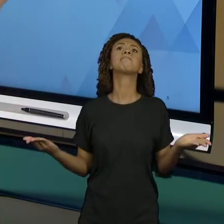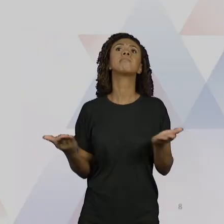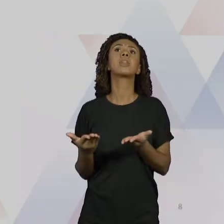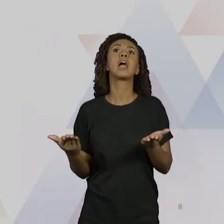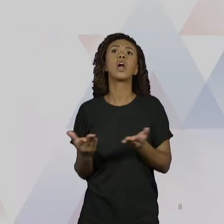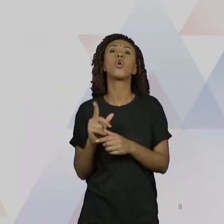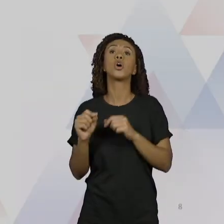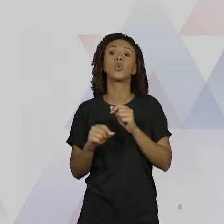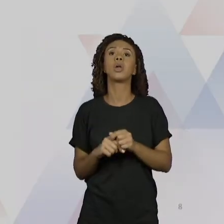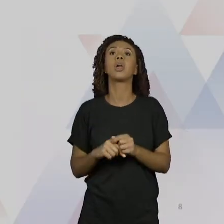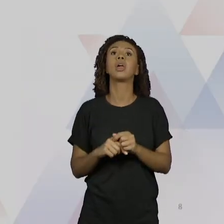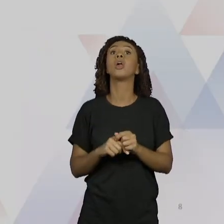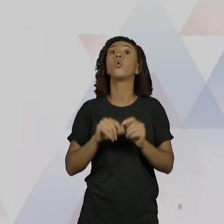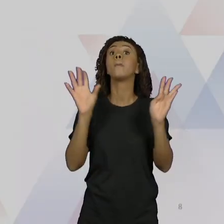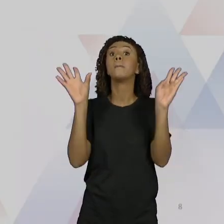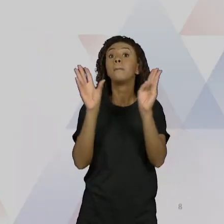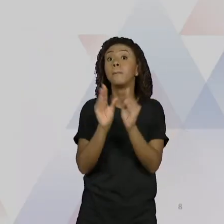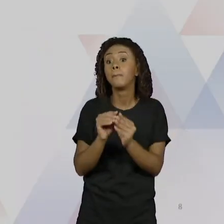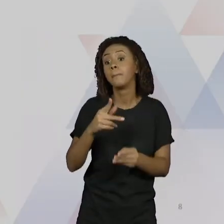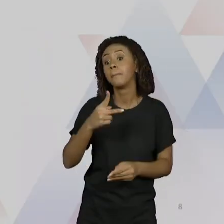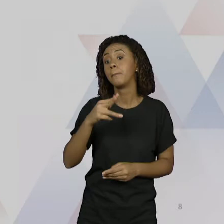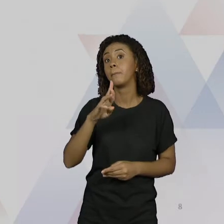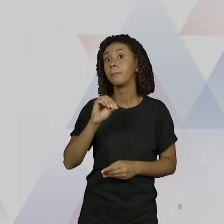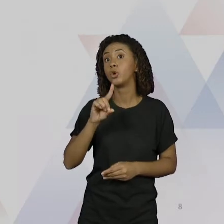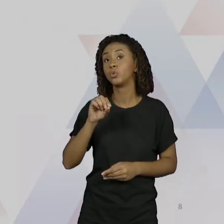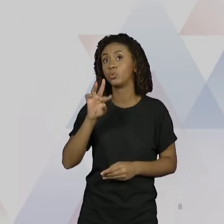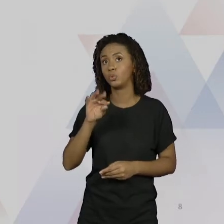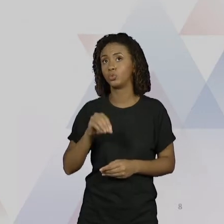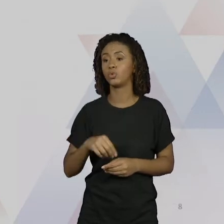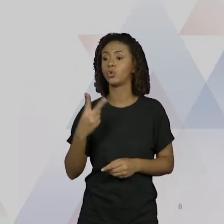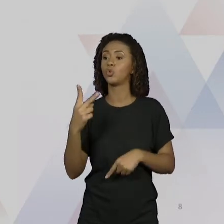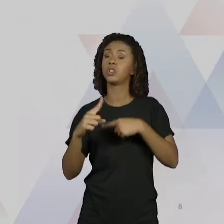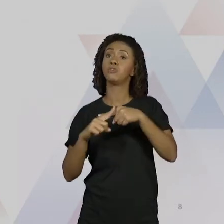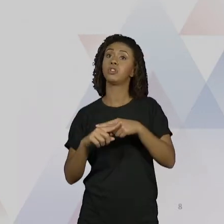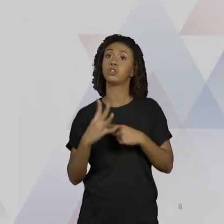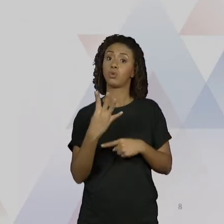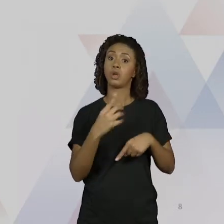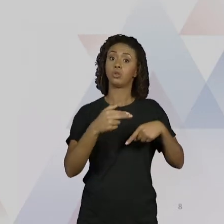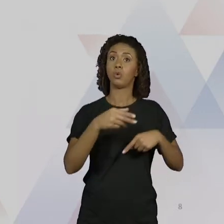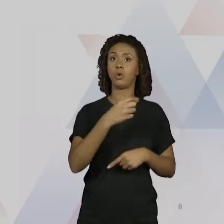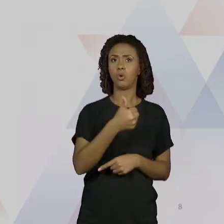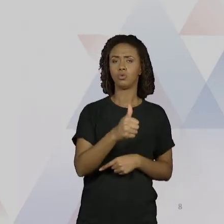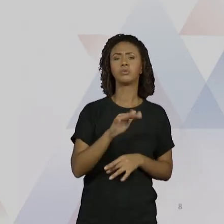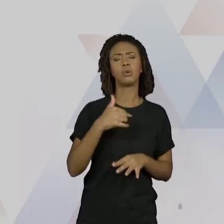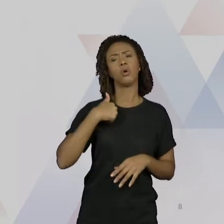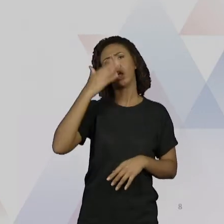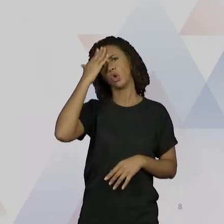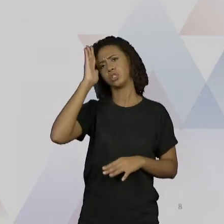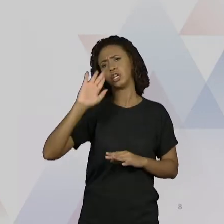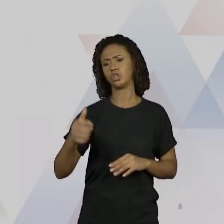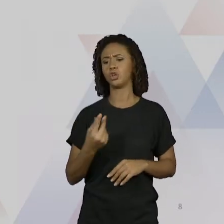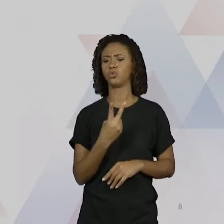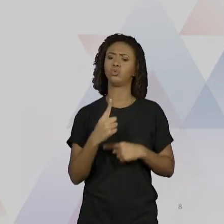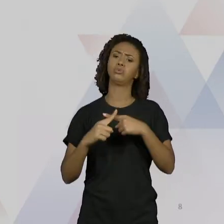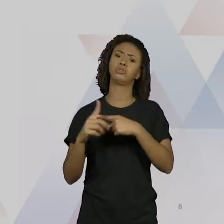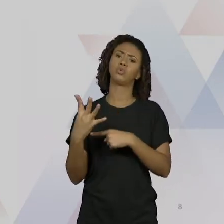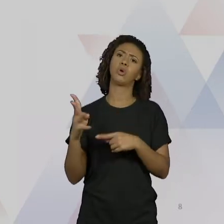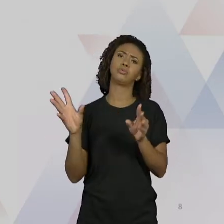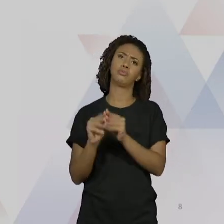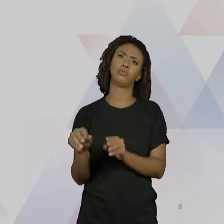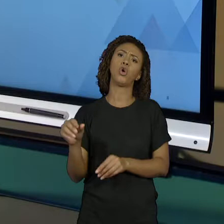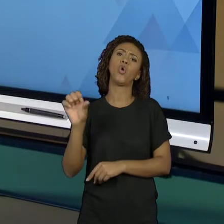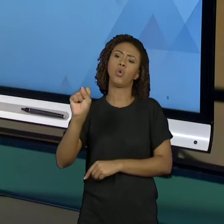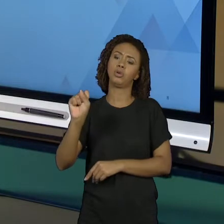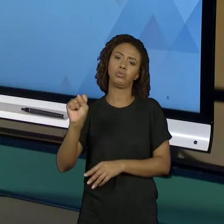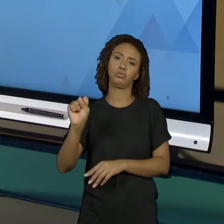vezes 4 igual a 11. Eu quero que seja a verdade nessa base. Bom, a gente sabe que 2 vezes 4 dá 8, e não 11.